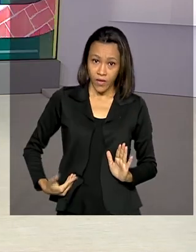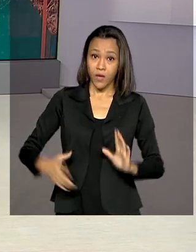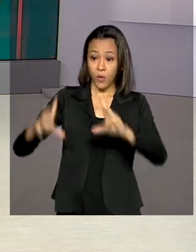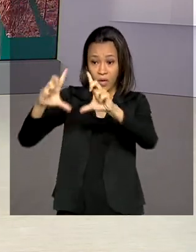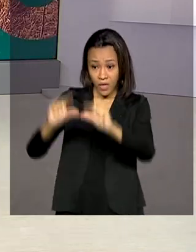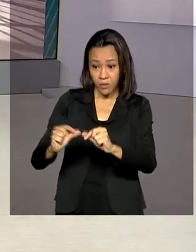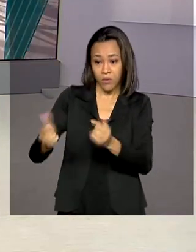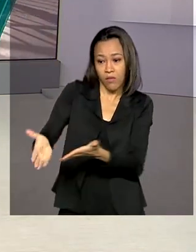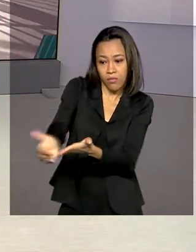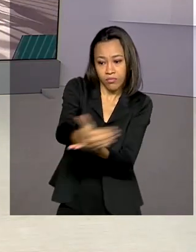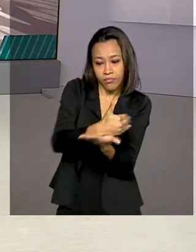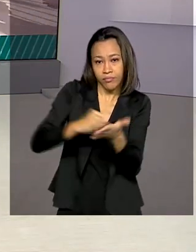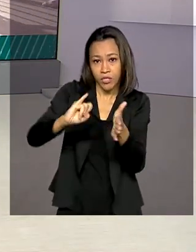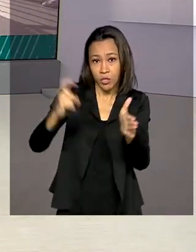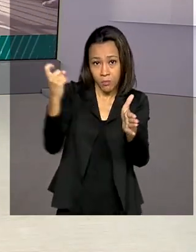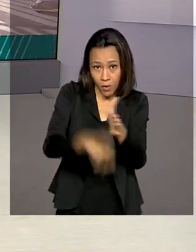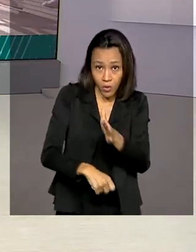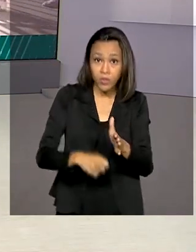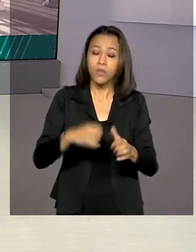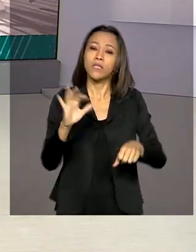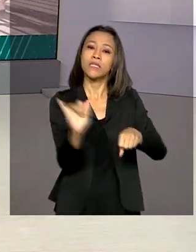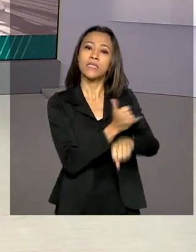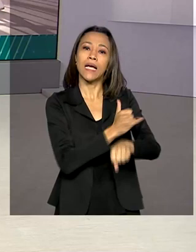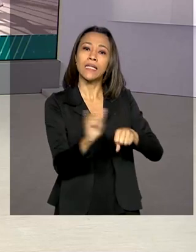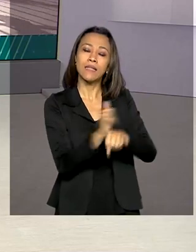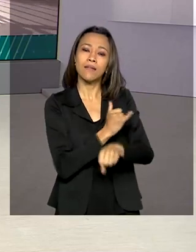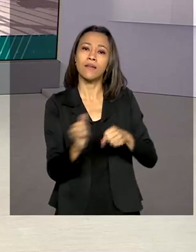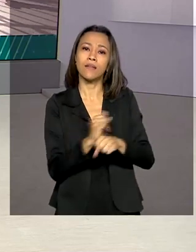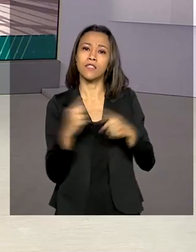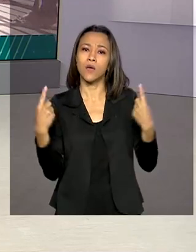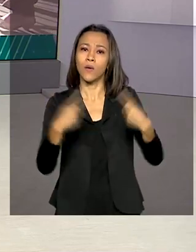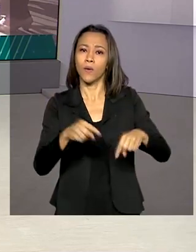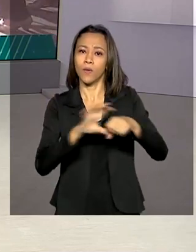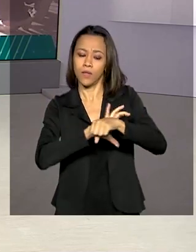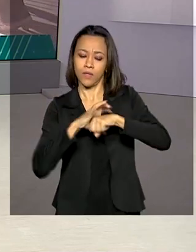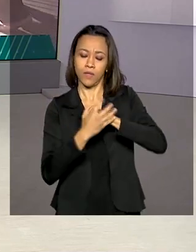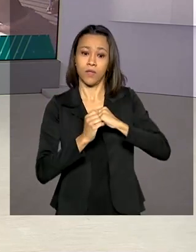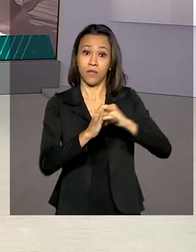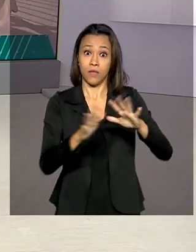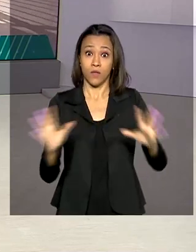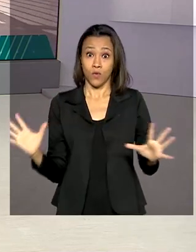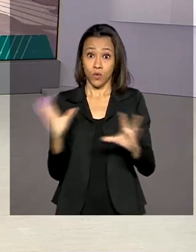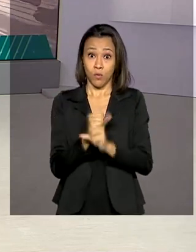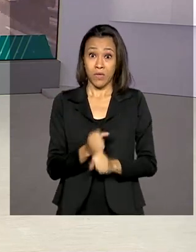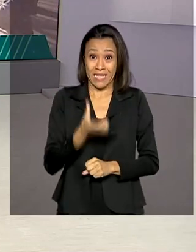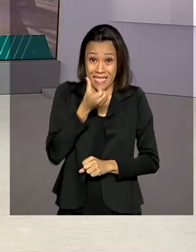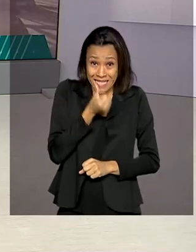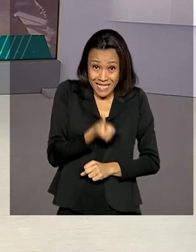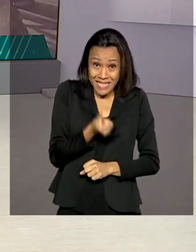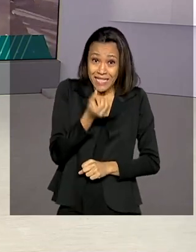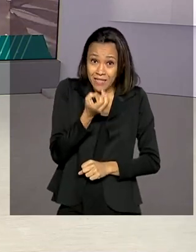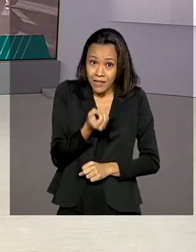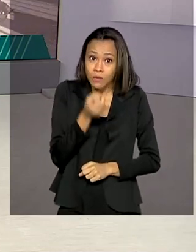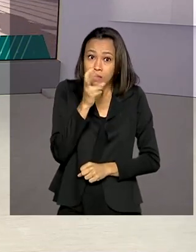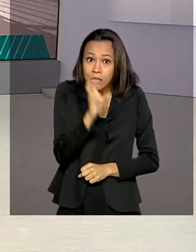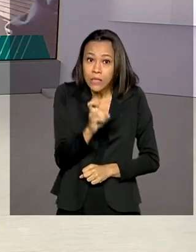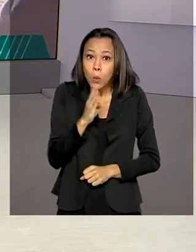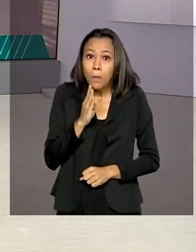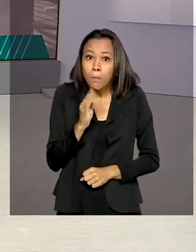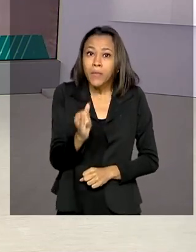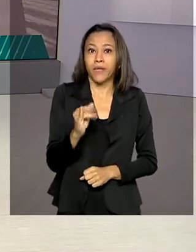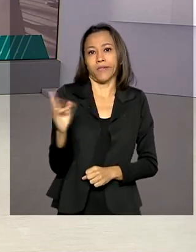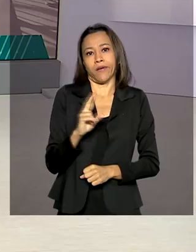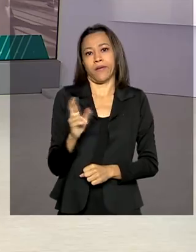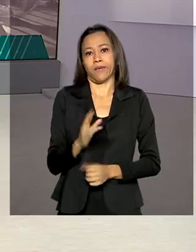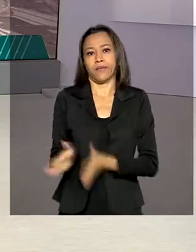e com as medidas de enfrentamento à Covid-19 alcançou 605 bilhões de reais. Só com o pagamento do auxílio